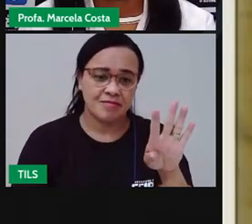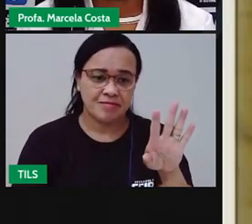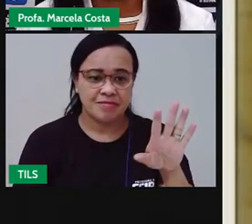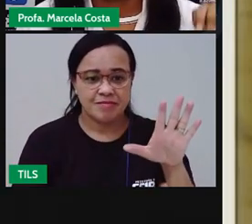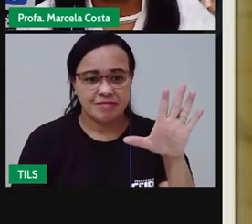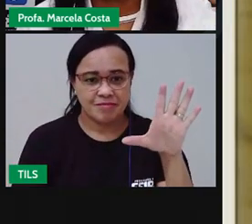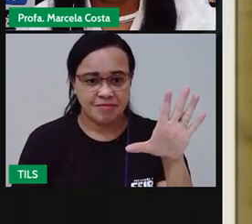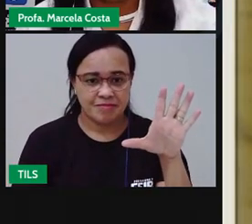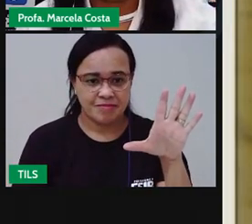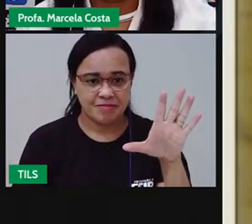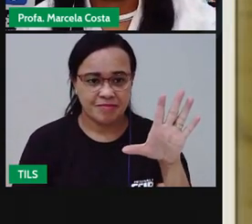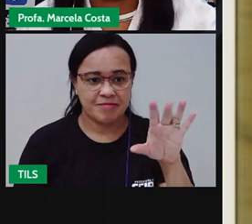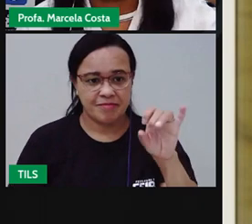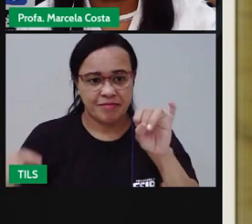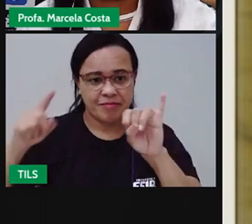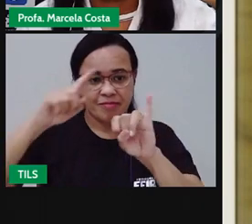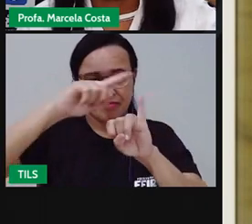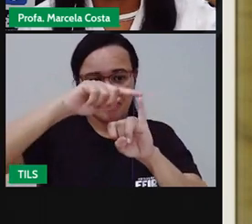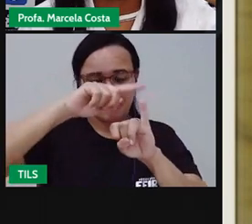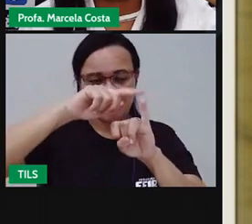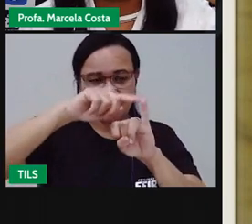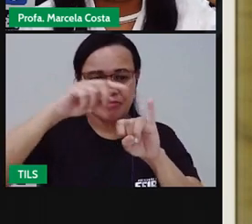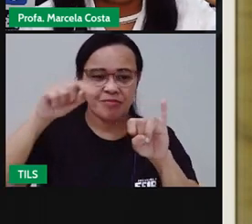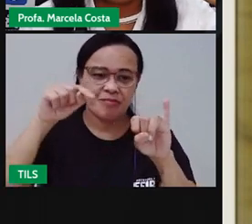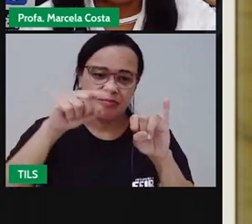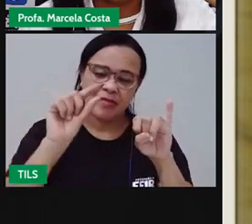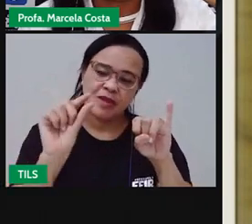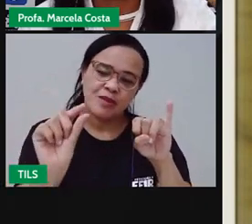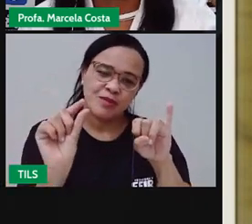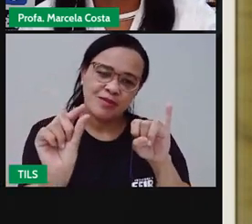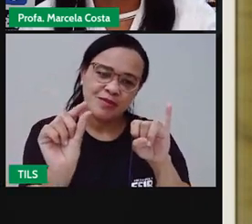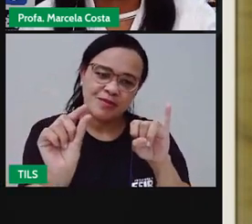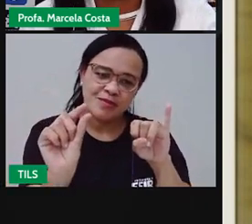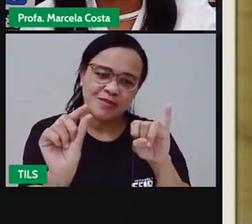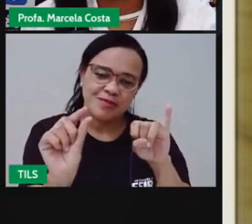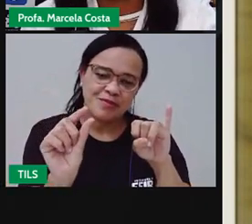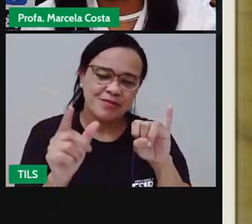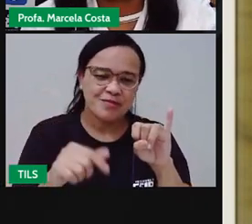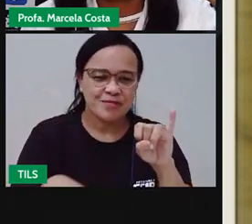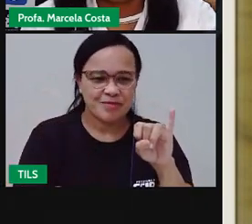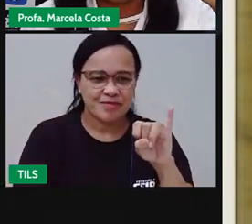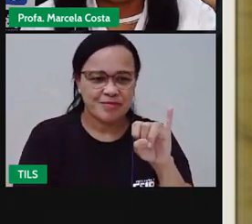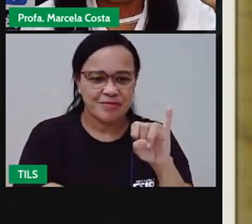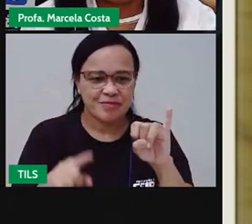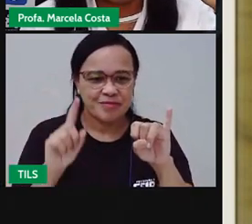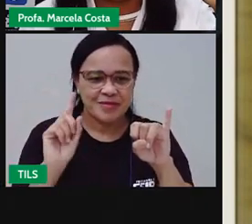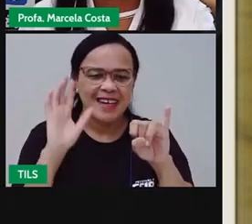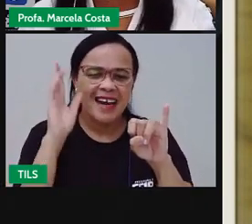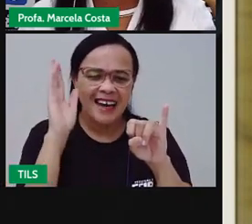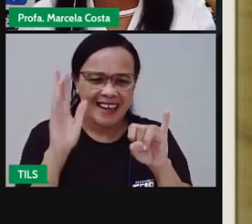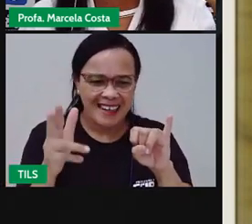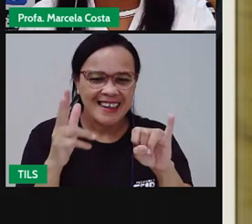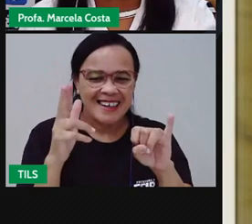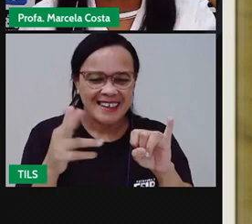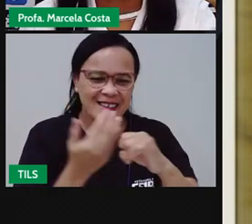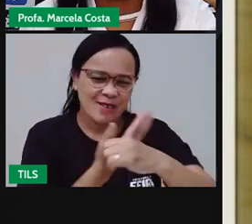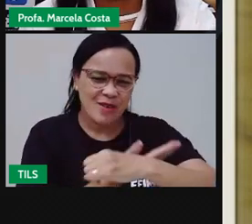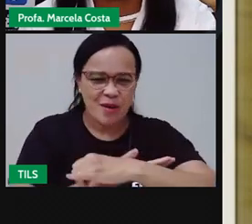Eu sou o dedo mindinho. O mais pequenininho. Sou o bebê da família.